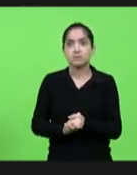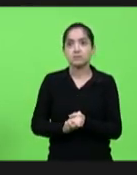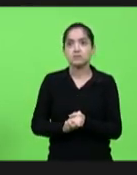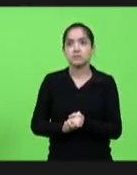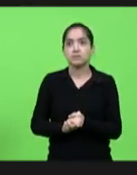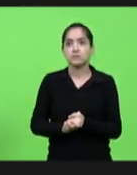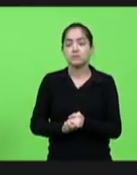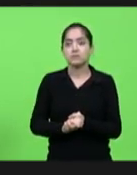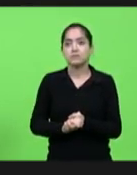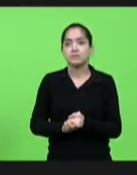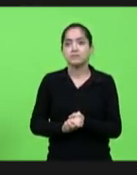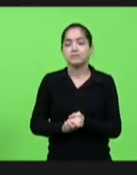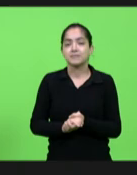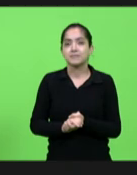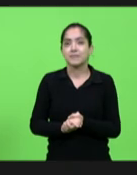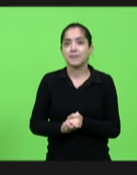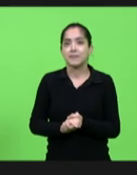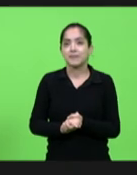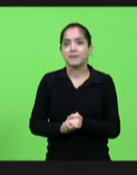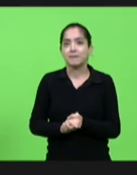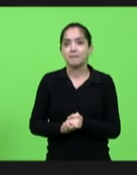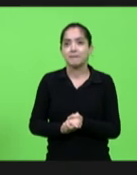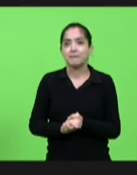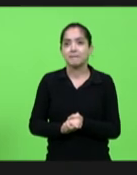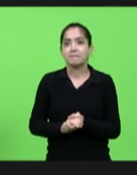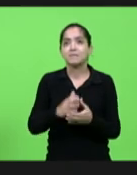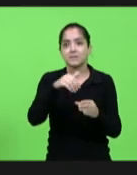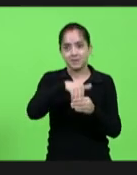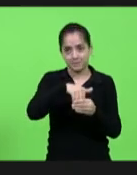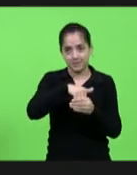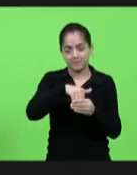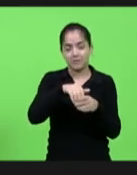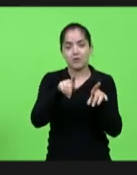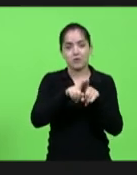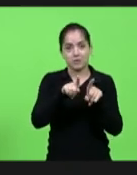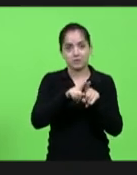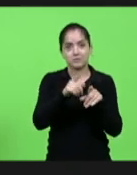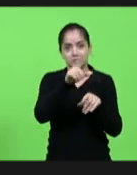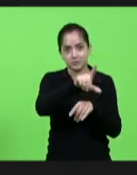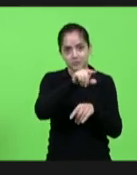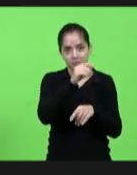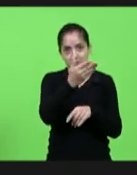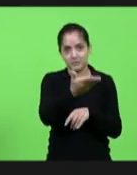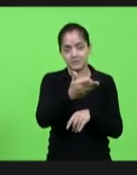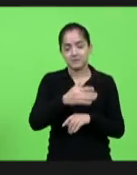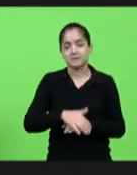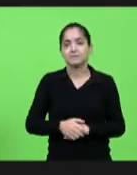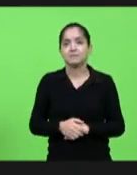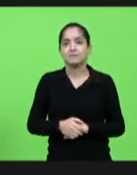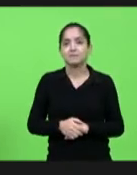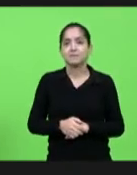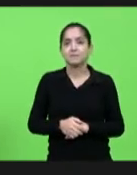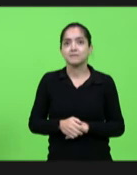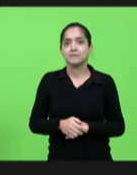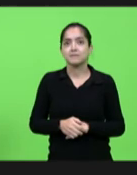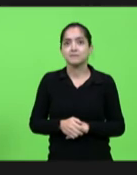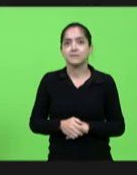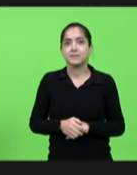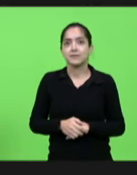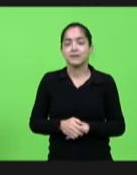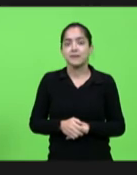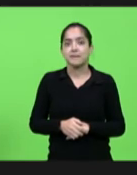deputado eu também voto para a senhora valeu Solange querida